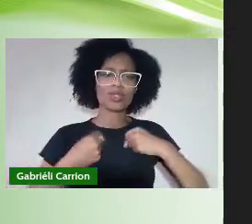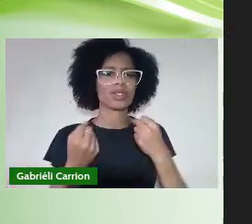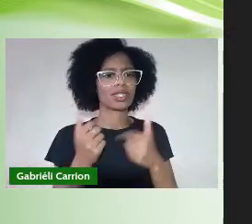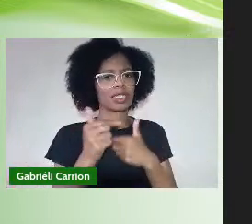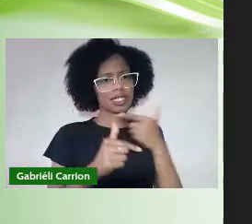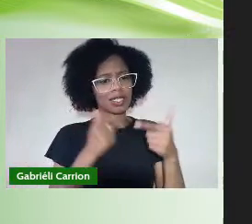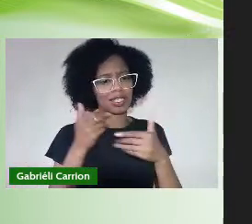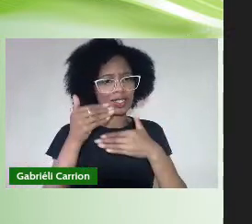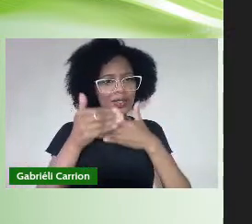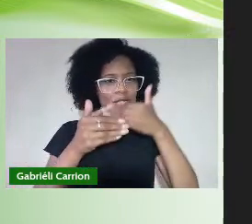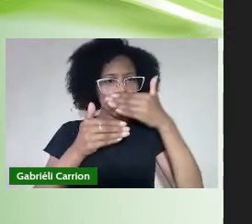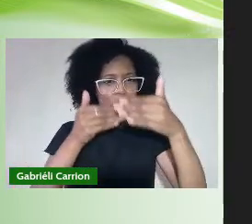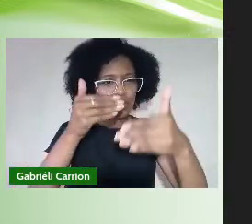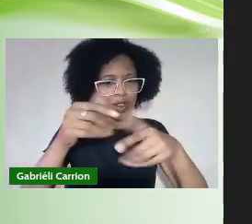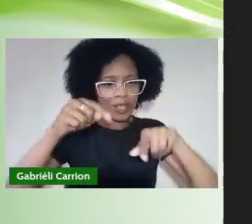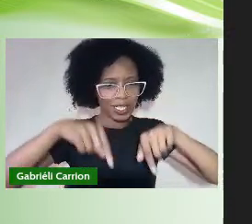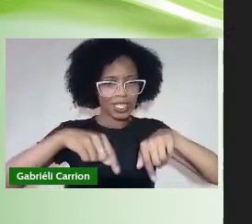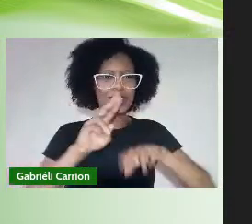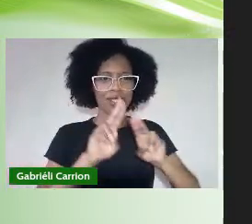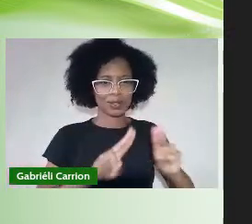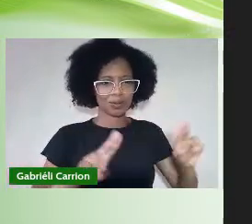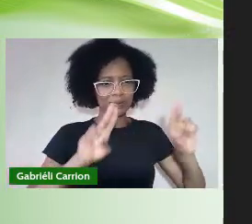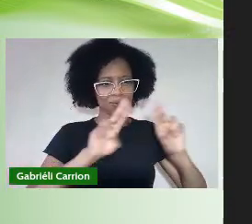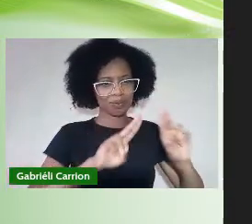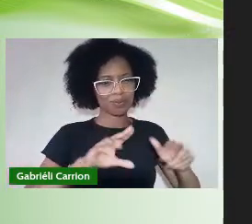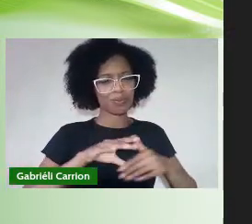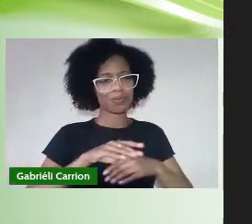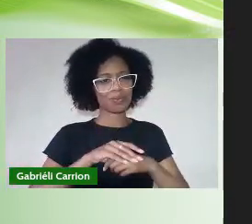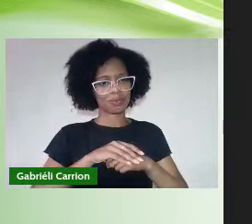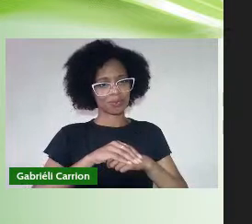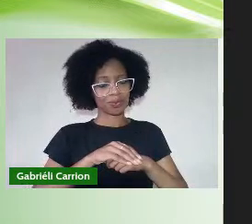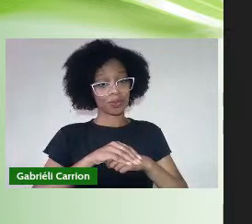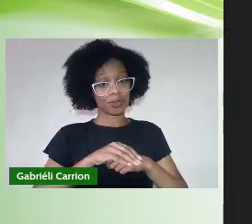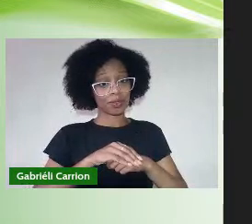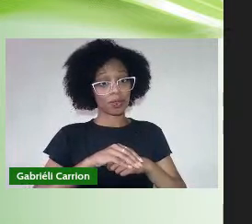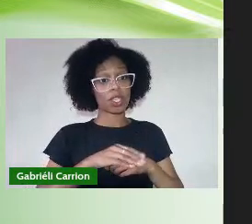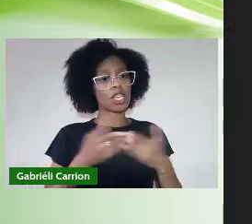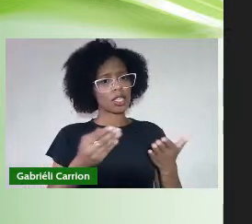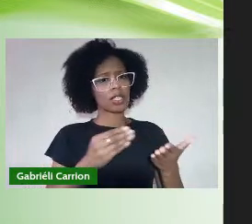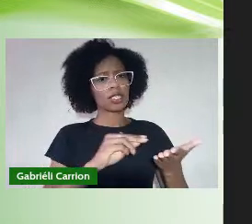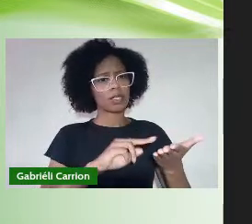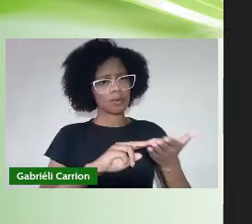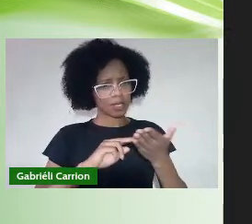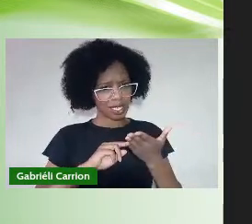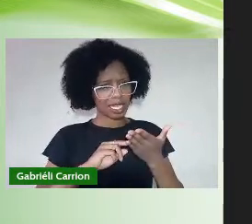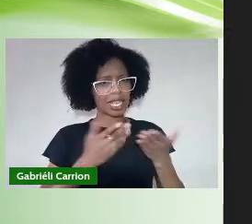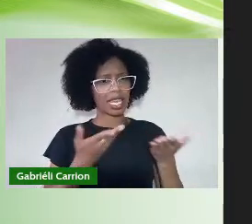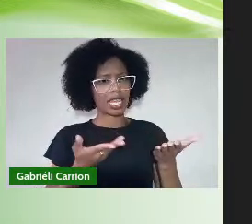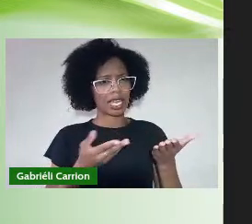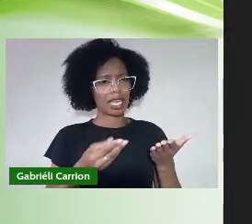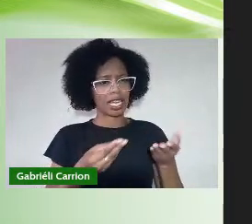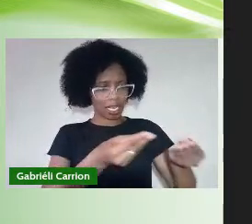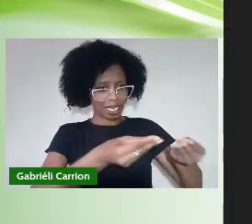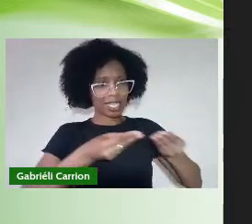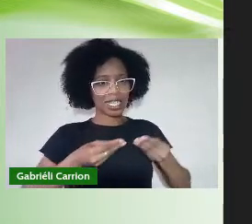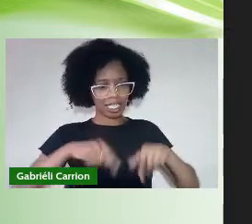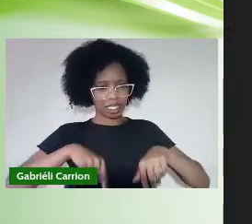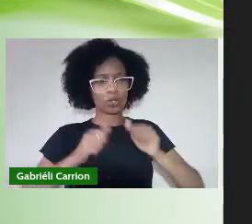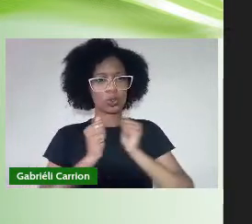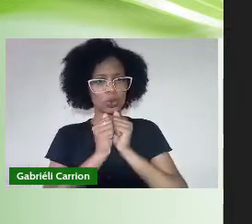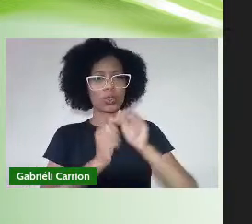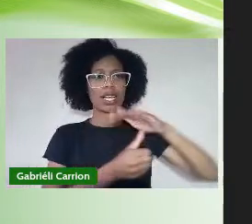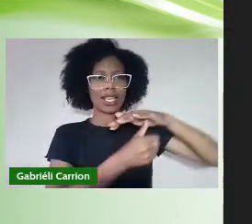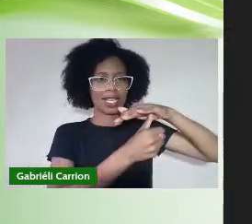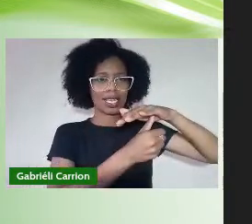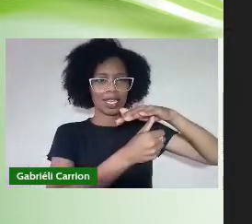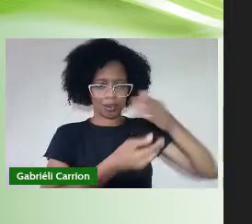desenvolvimento Dessa universidade Quando recebi Do reitor A missão De estar aqui Junto de vocês Nesta tarde Me